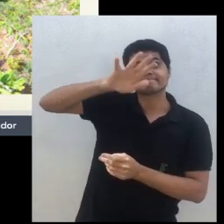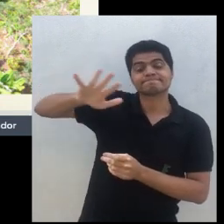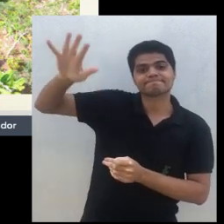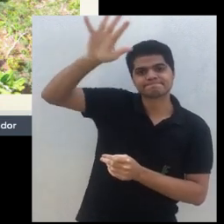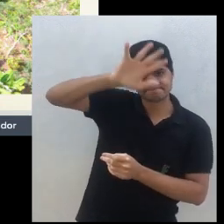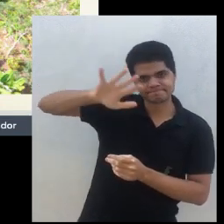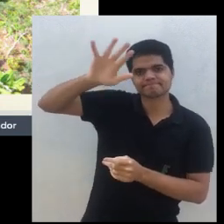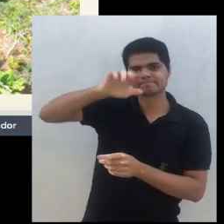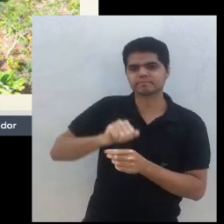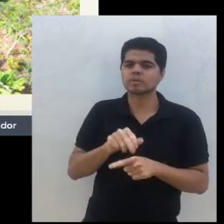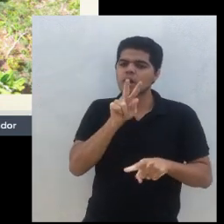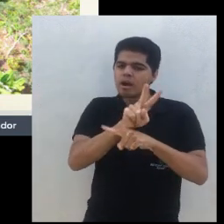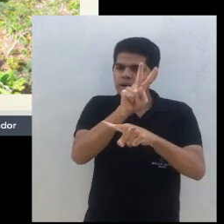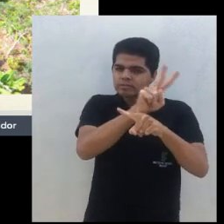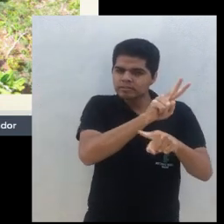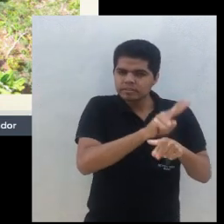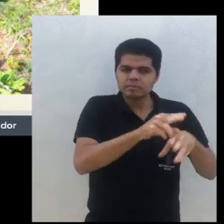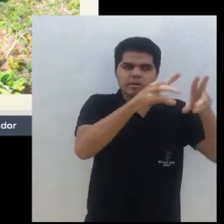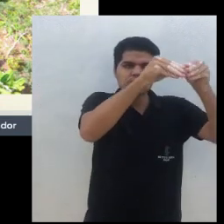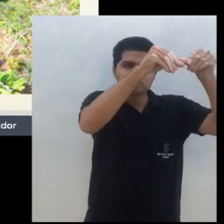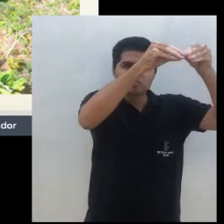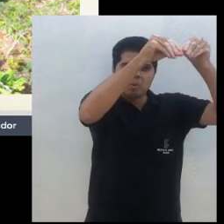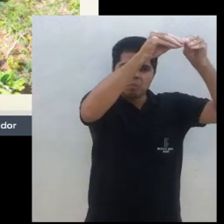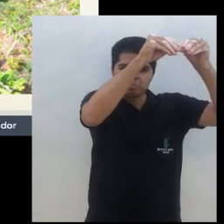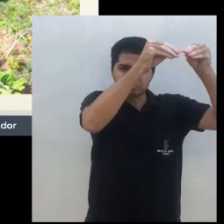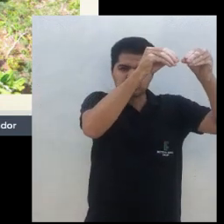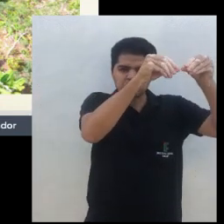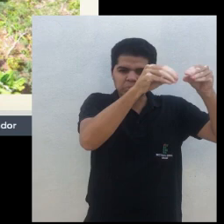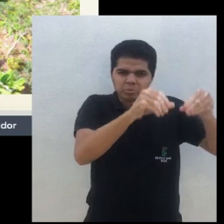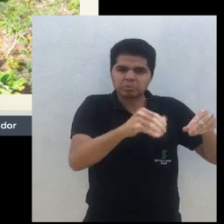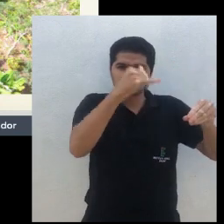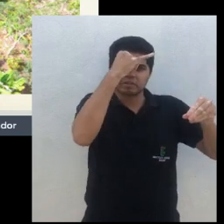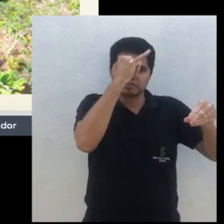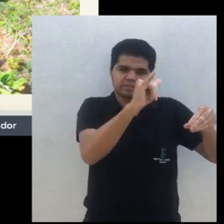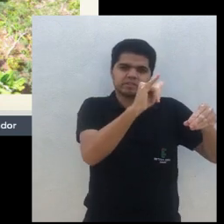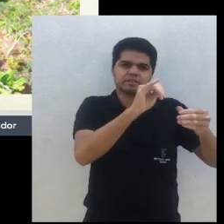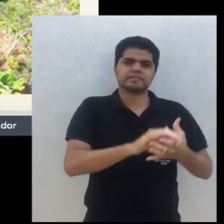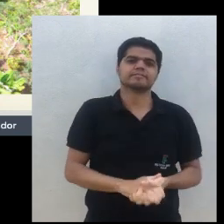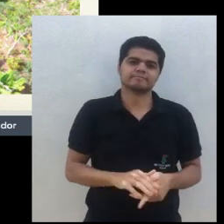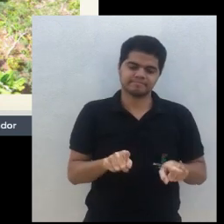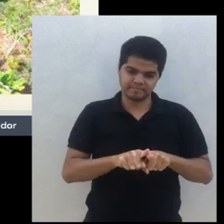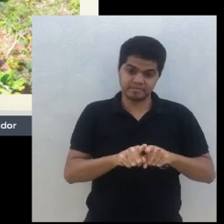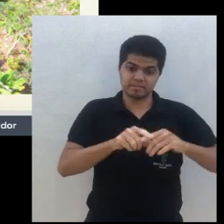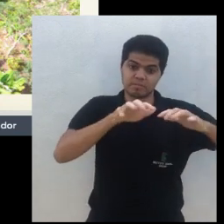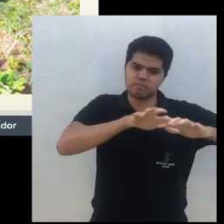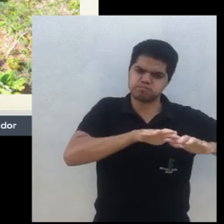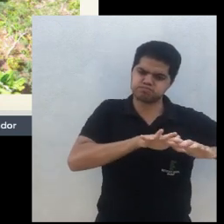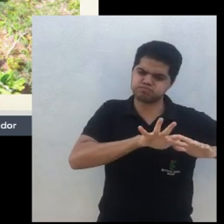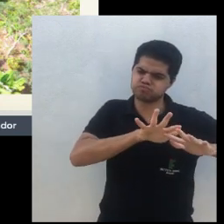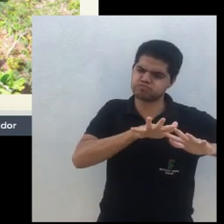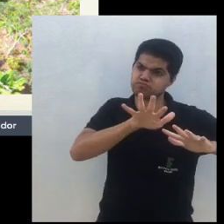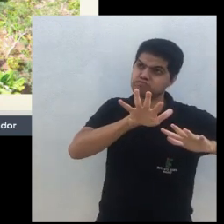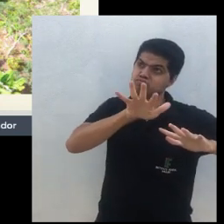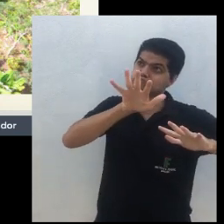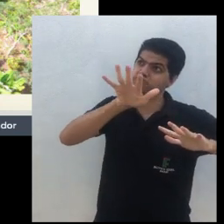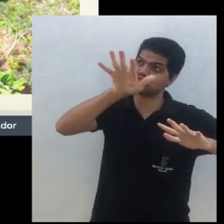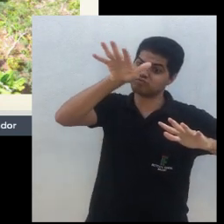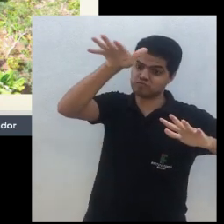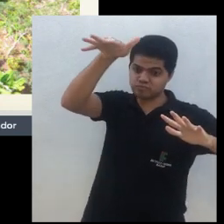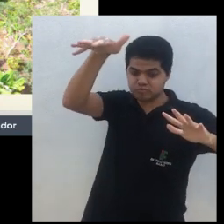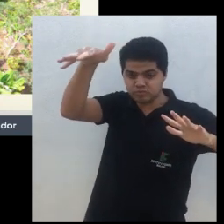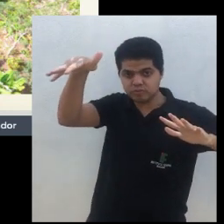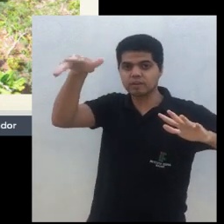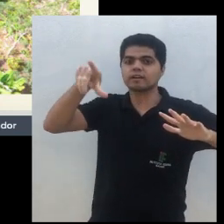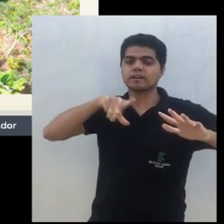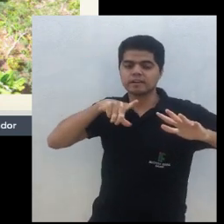controle da erosão, esse safra mesmo da figura, é uma área muito inclinada, então você vê que o safra vai obedecer uma curva de